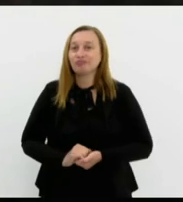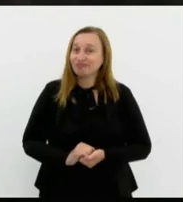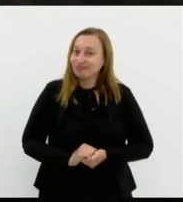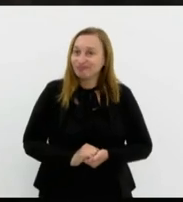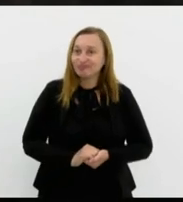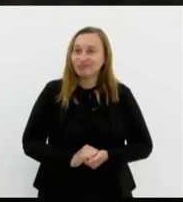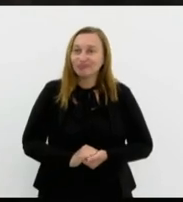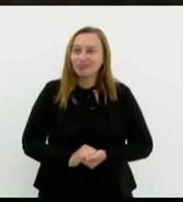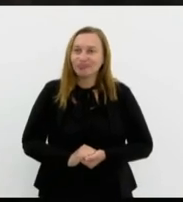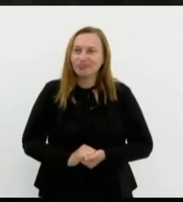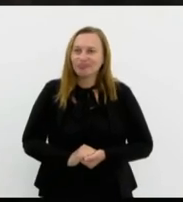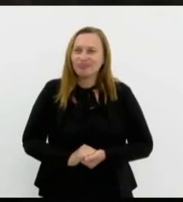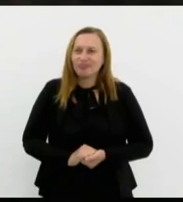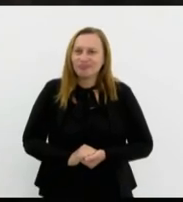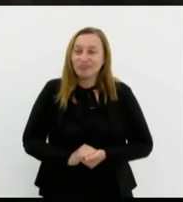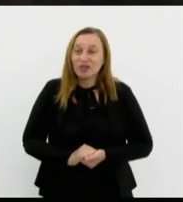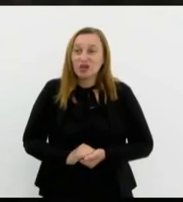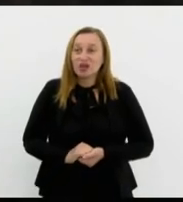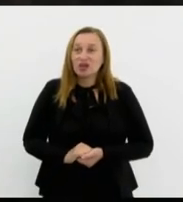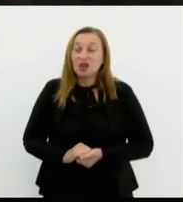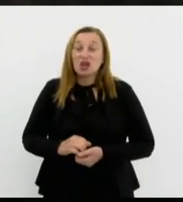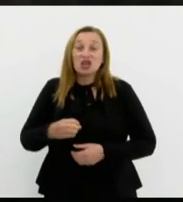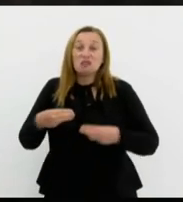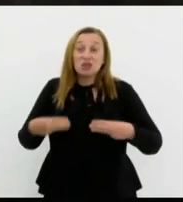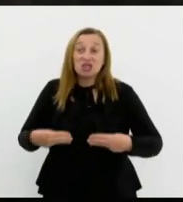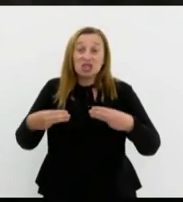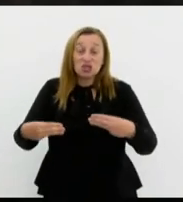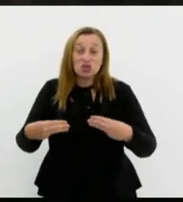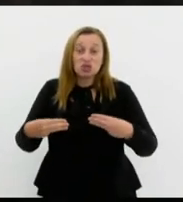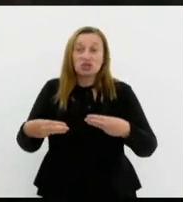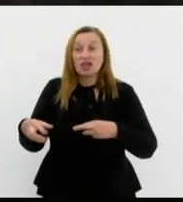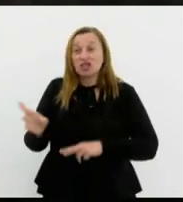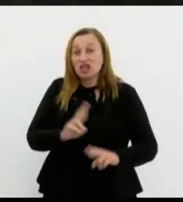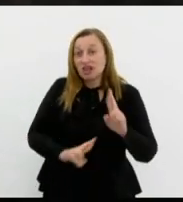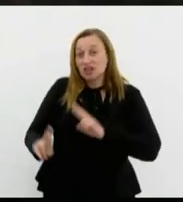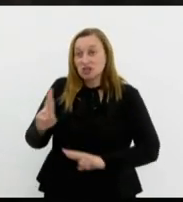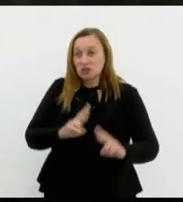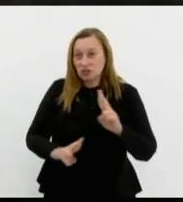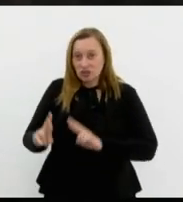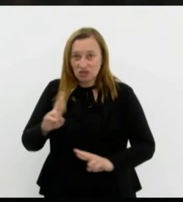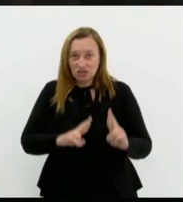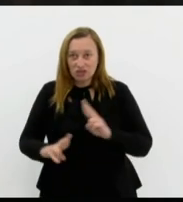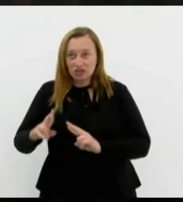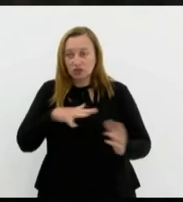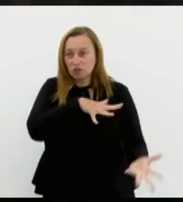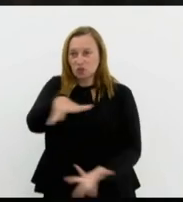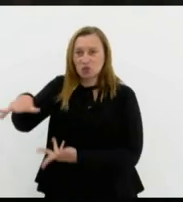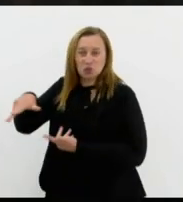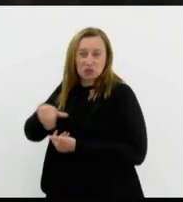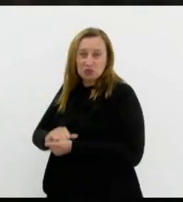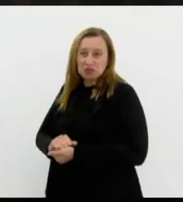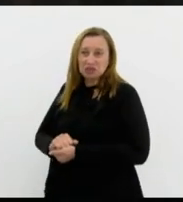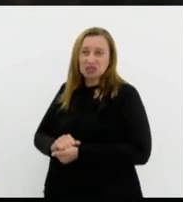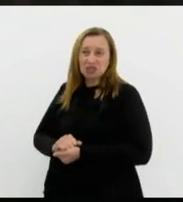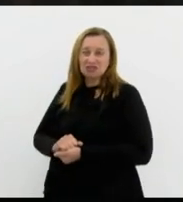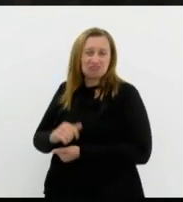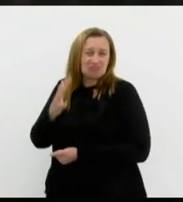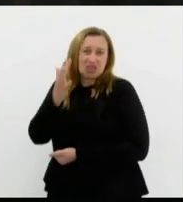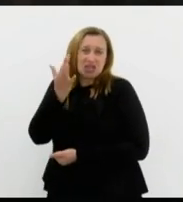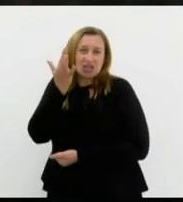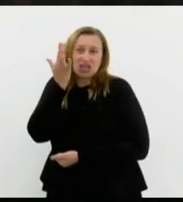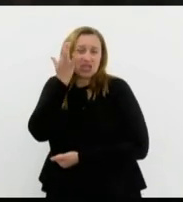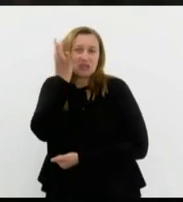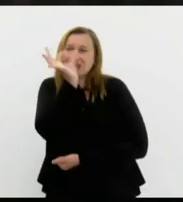é o ministro das relações de exteriores genérico irrelevante de Araque